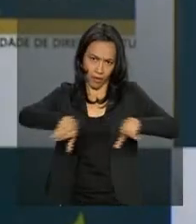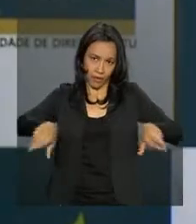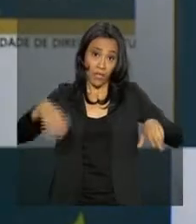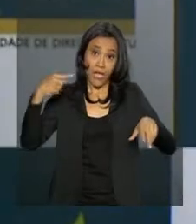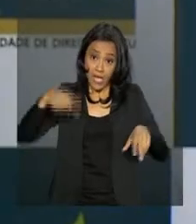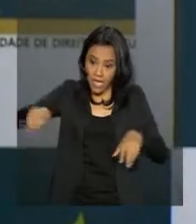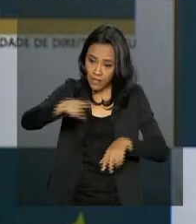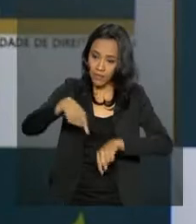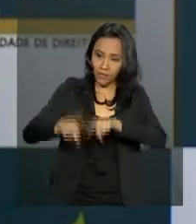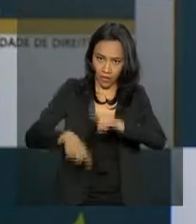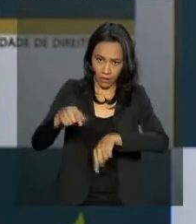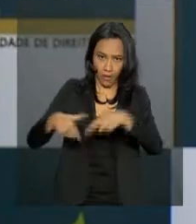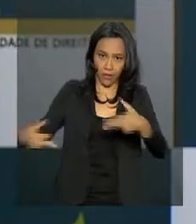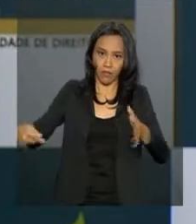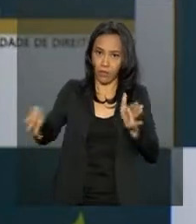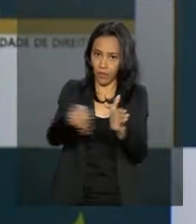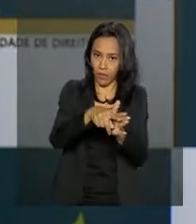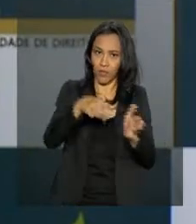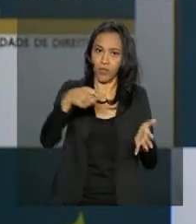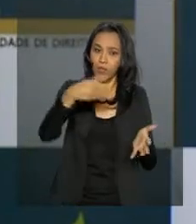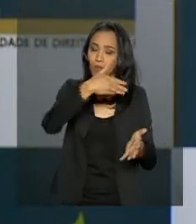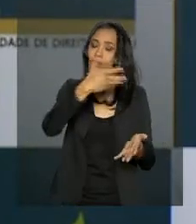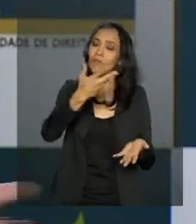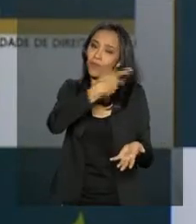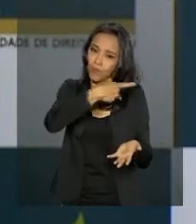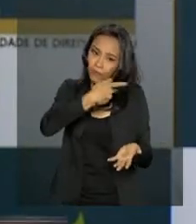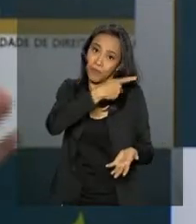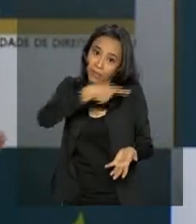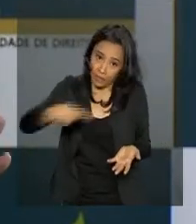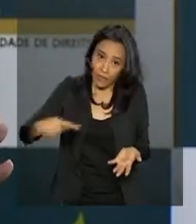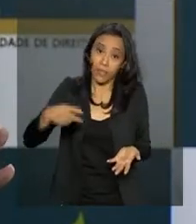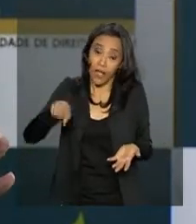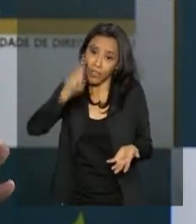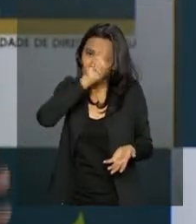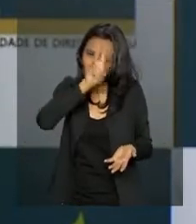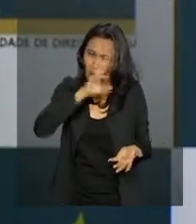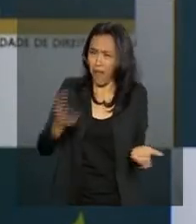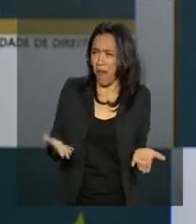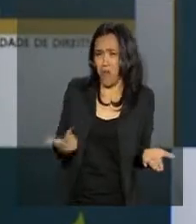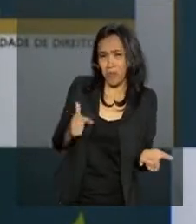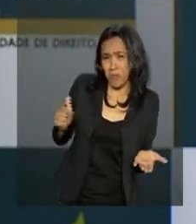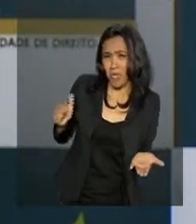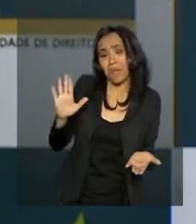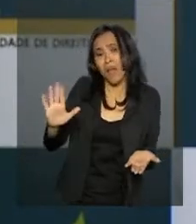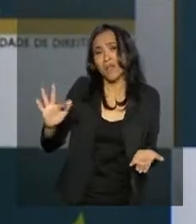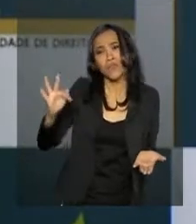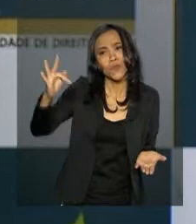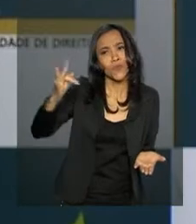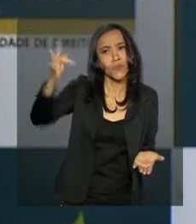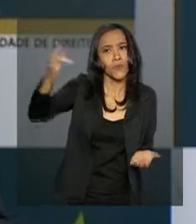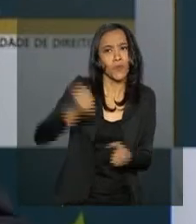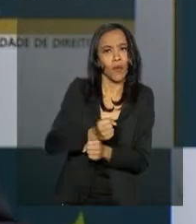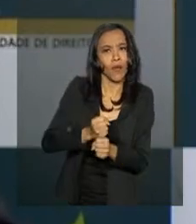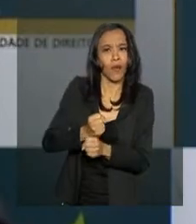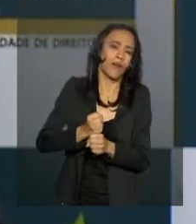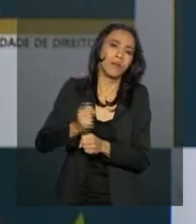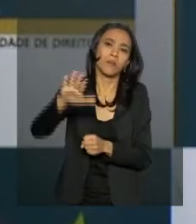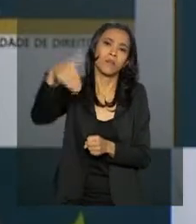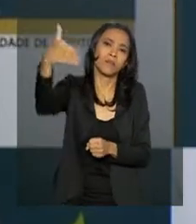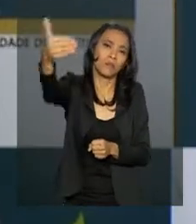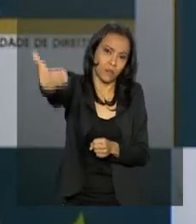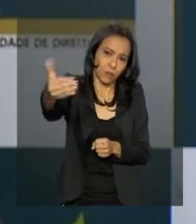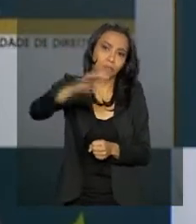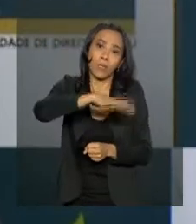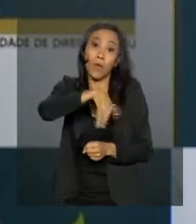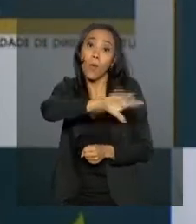eles têm uma significação histórica. Pode não ter agora, neste momento, mas daqui a alguns anos, quando quiserem